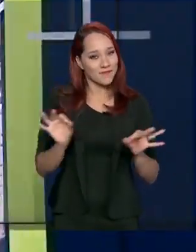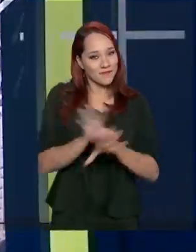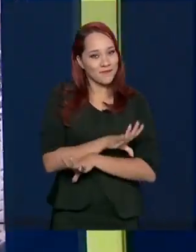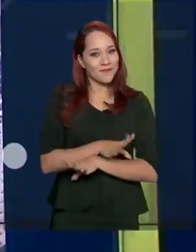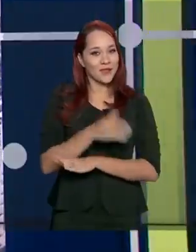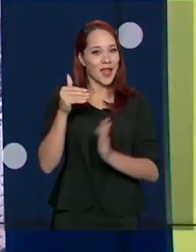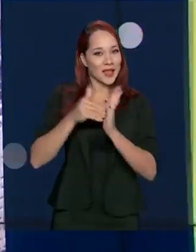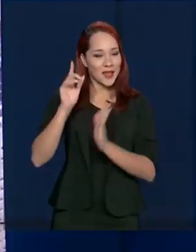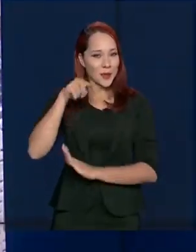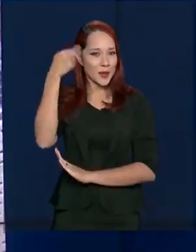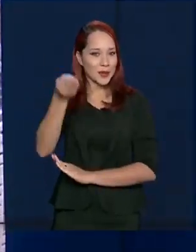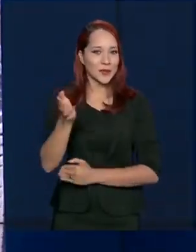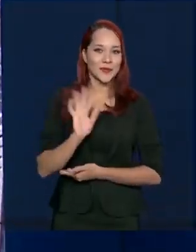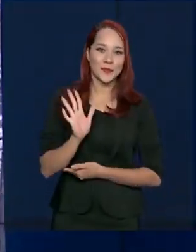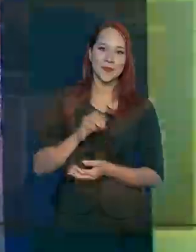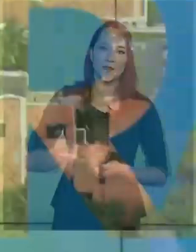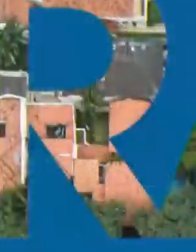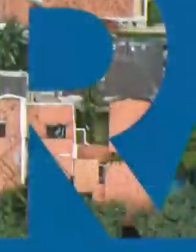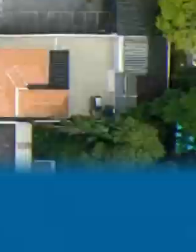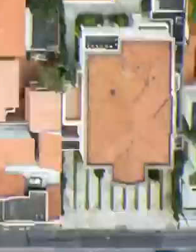aqui. Até a próxima edição.